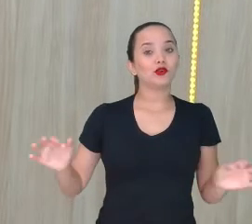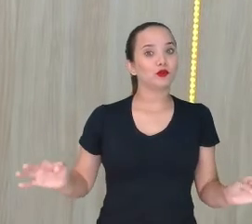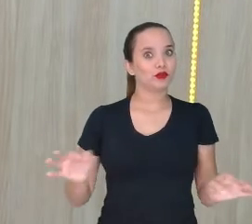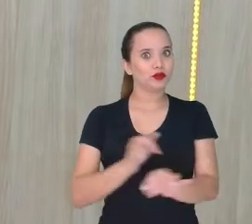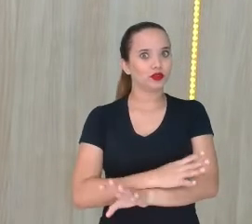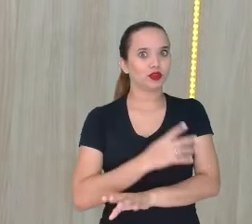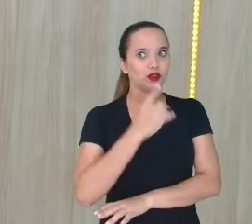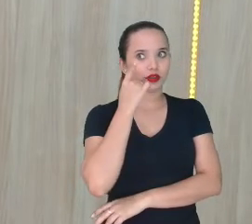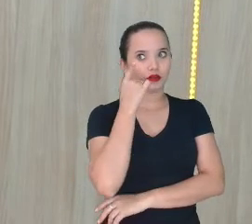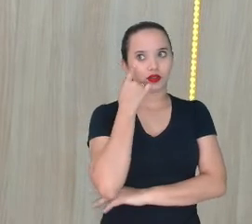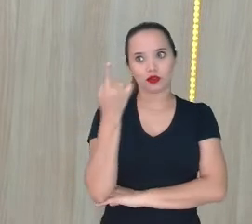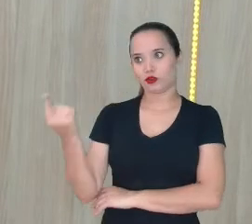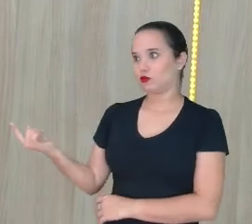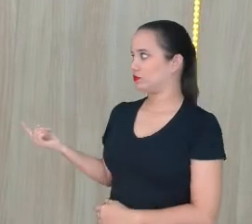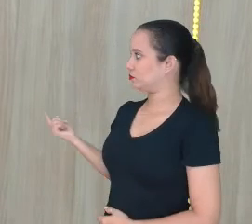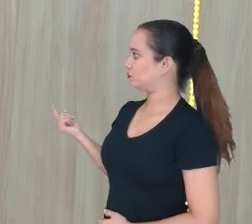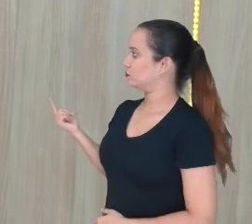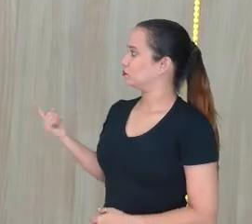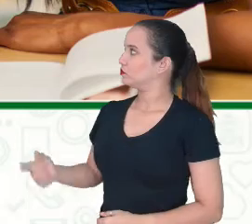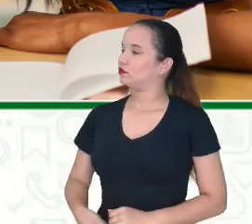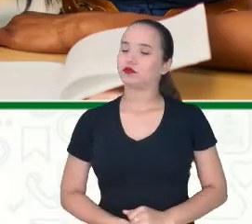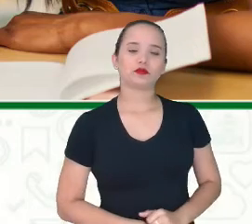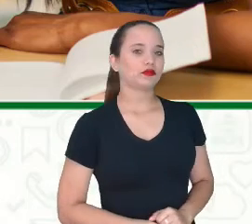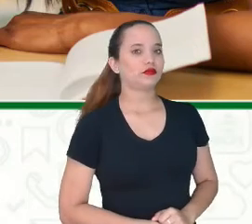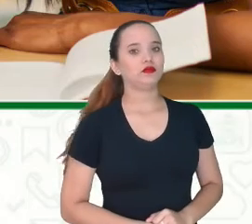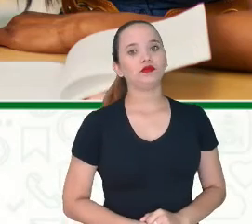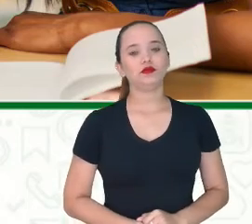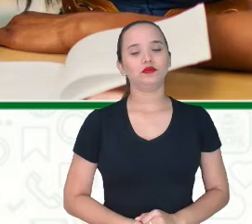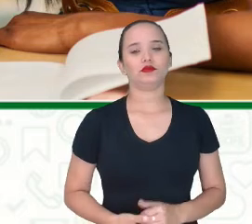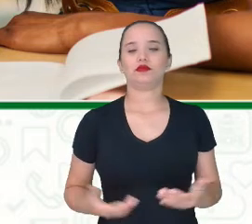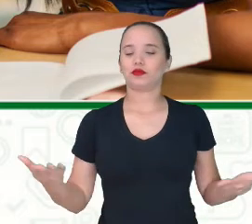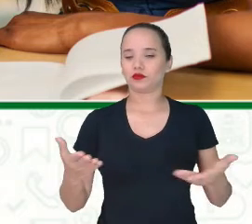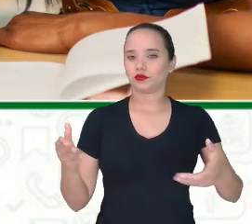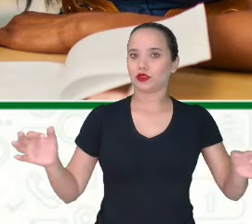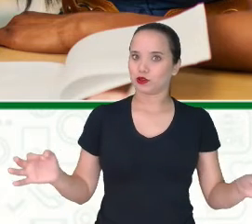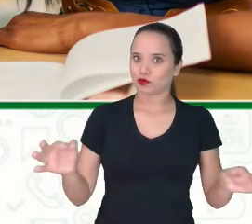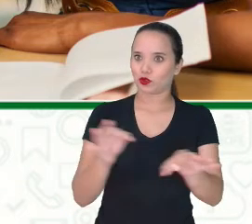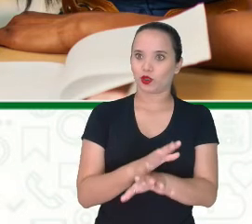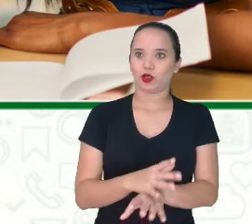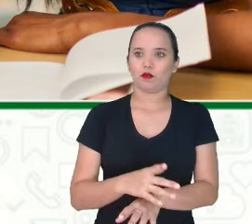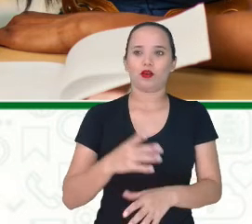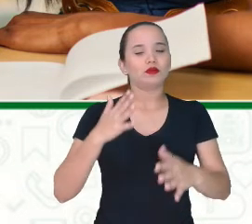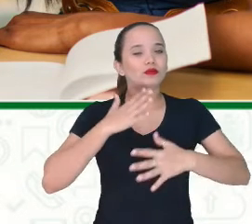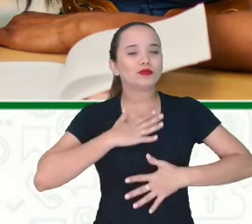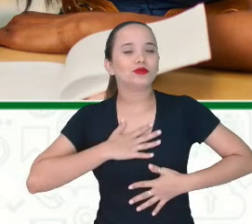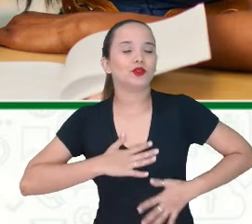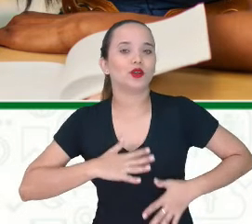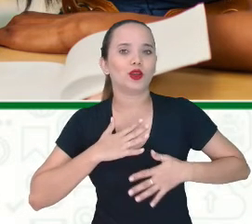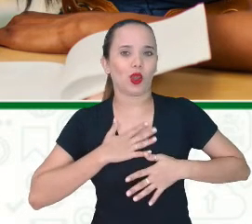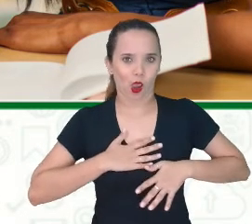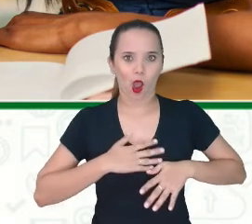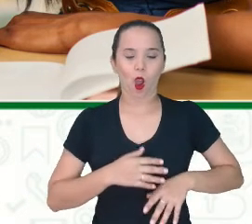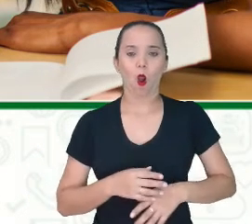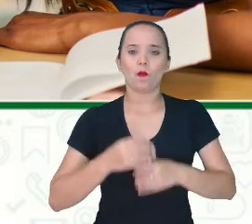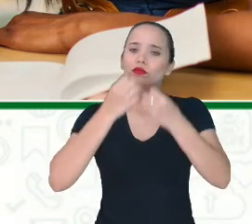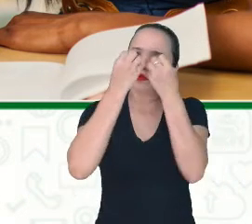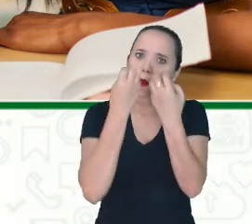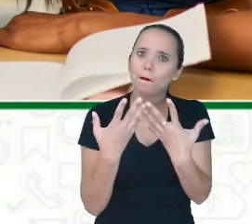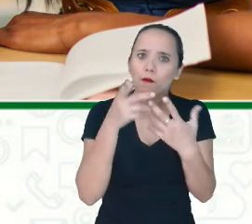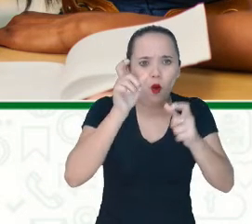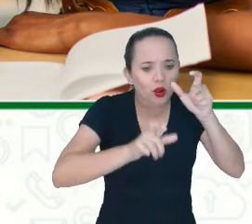Olha só Juninho na tela Vamos encerrar Tenha calma Não seja grosseiro